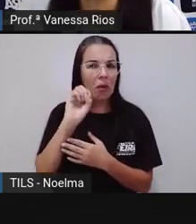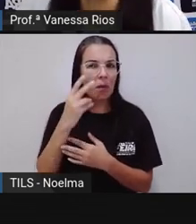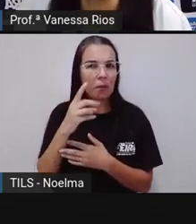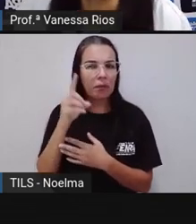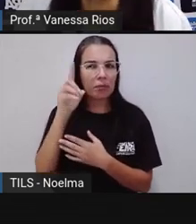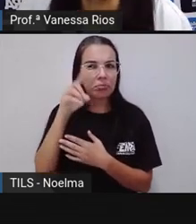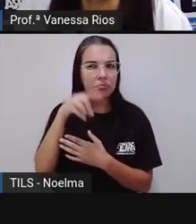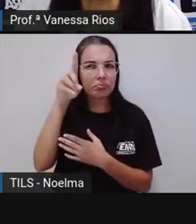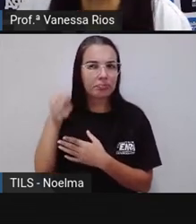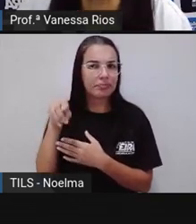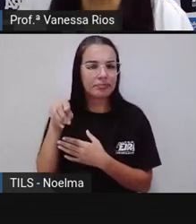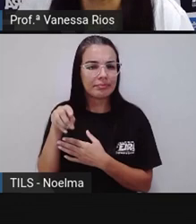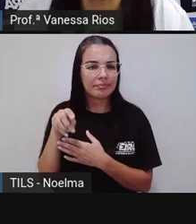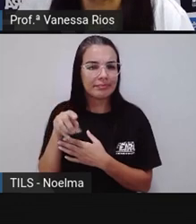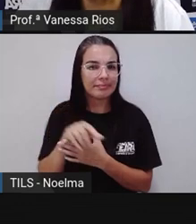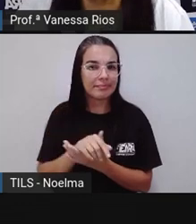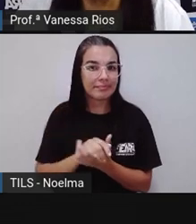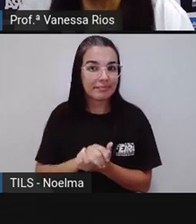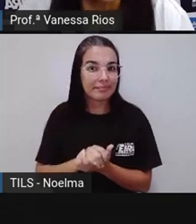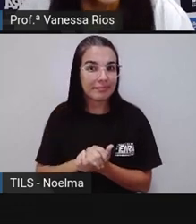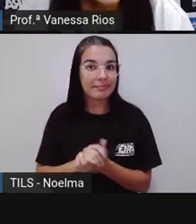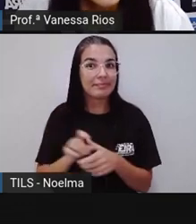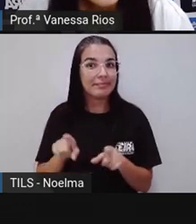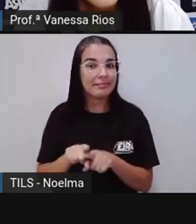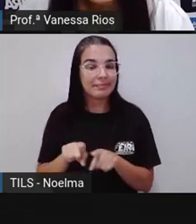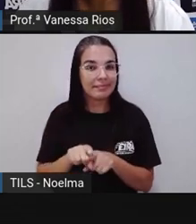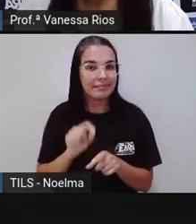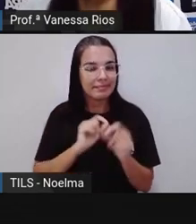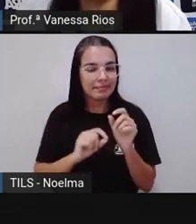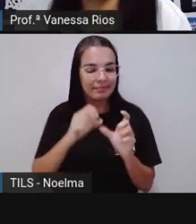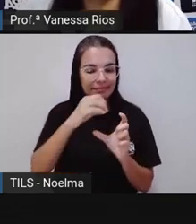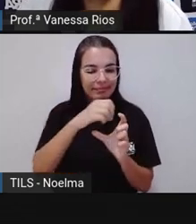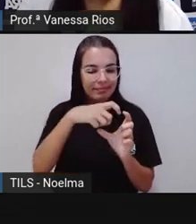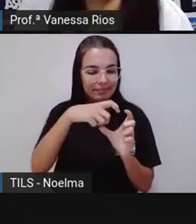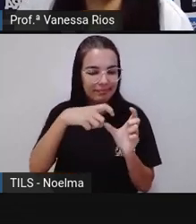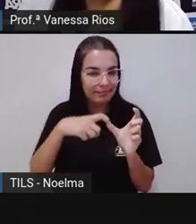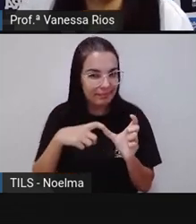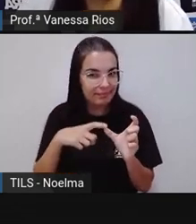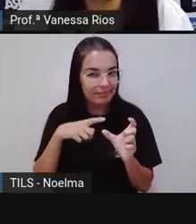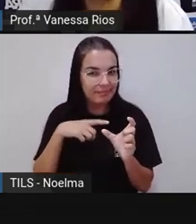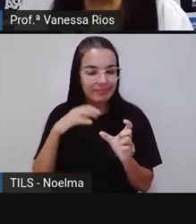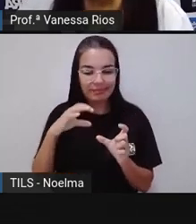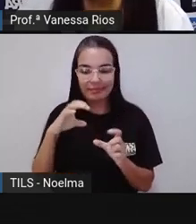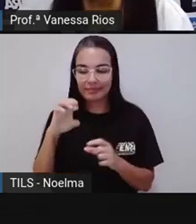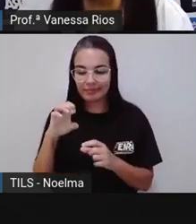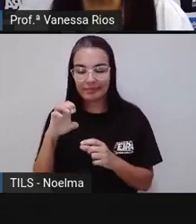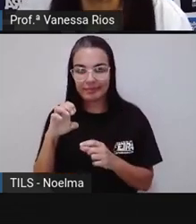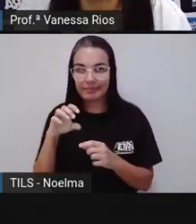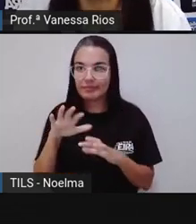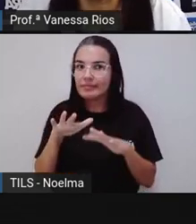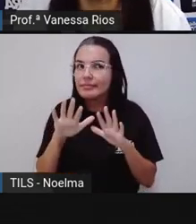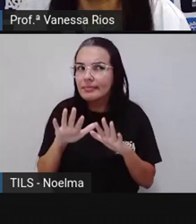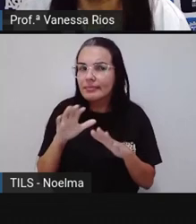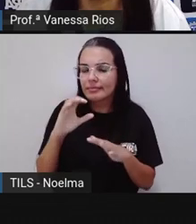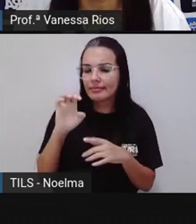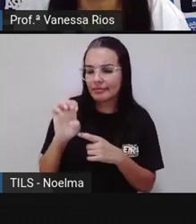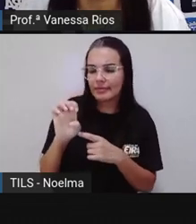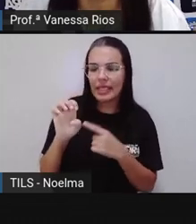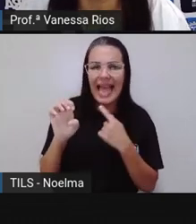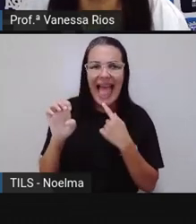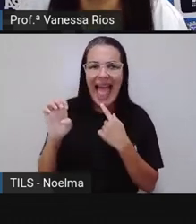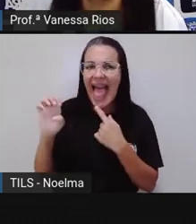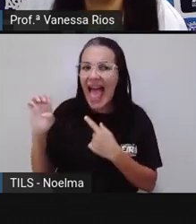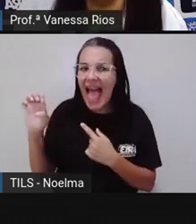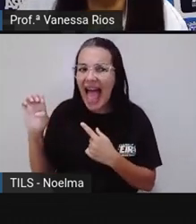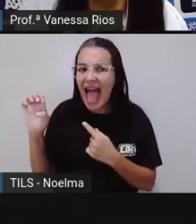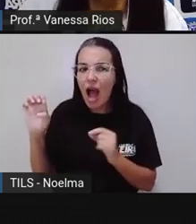Nós percebemos também que se trata de um oxítona, né? E a sílaba tônica é o C. Mas esse E não está com som